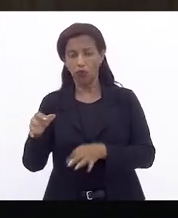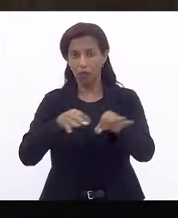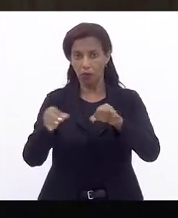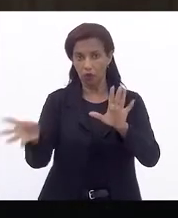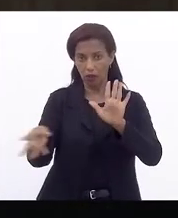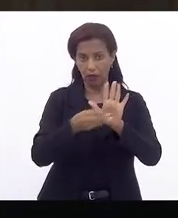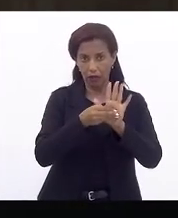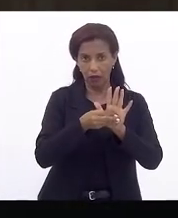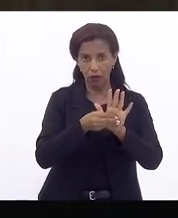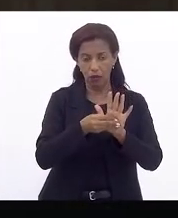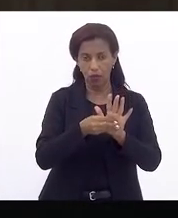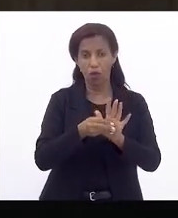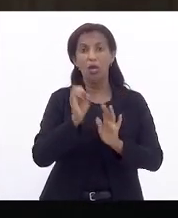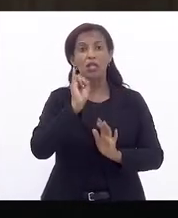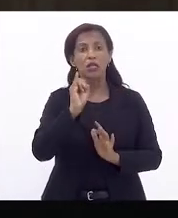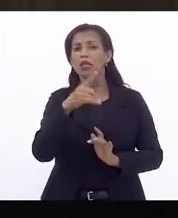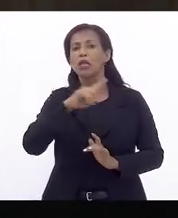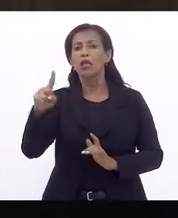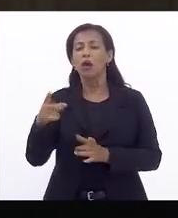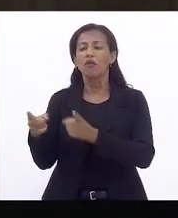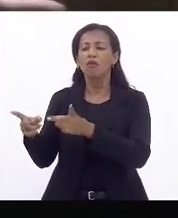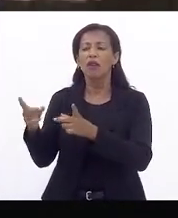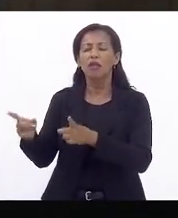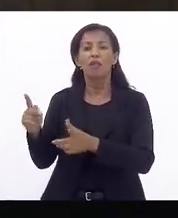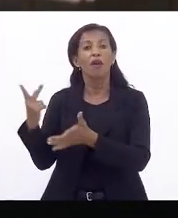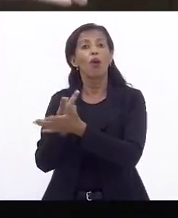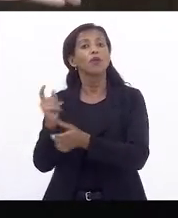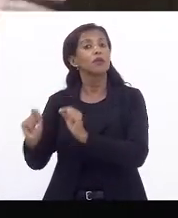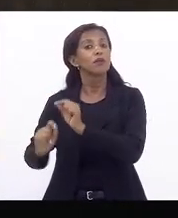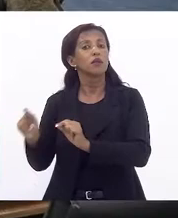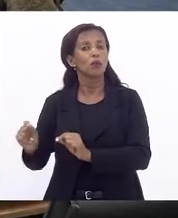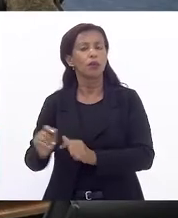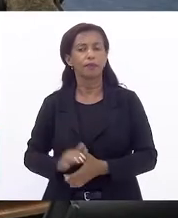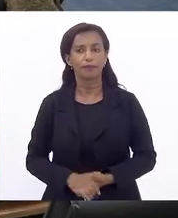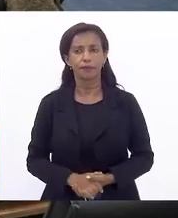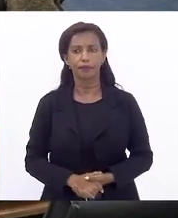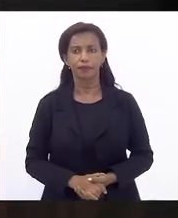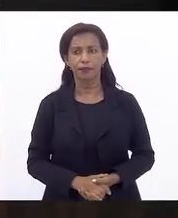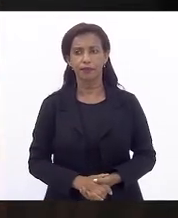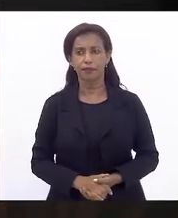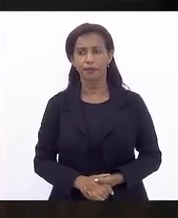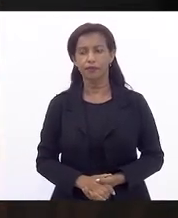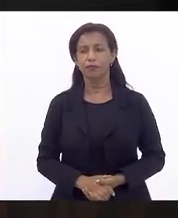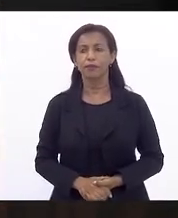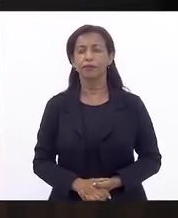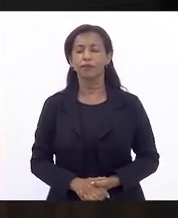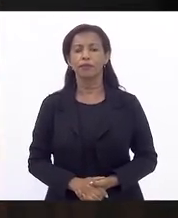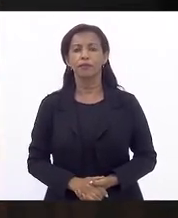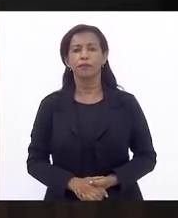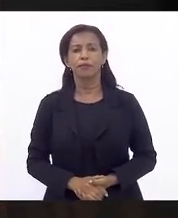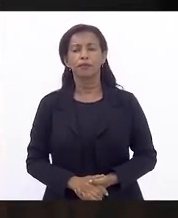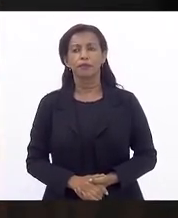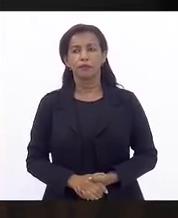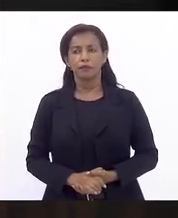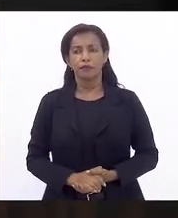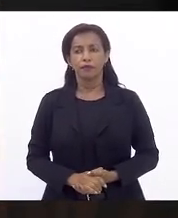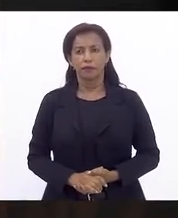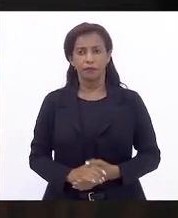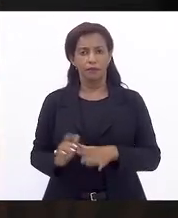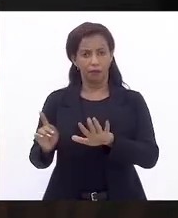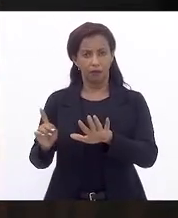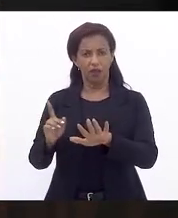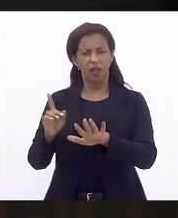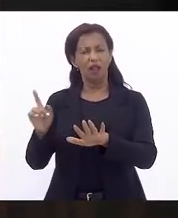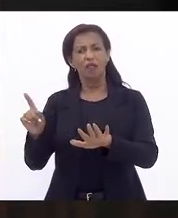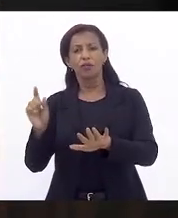O que não for, vai ser feito de que forma? Para que fique claro. Deputada, a senhora Goberta, vou passar, deixar o